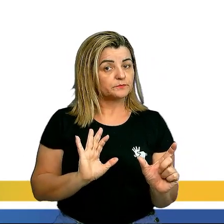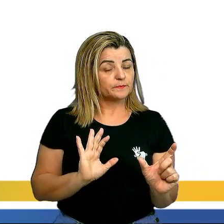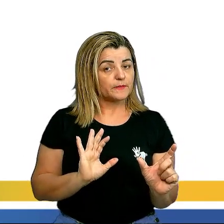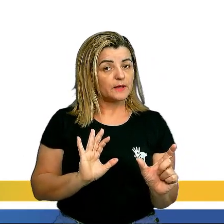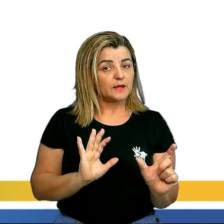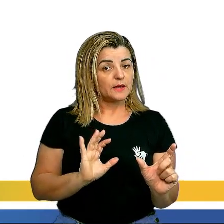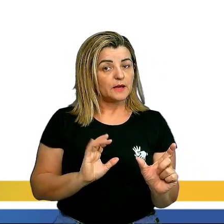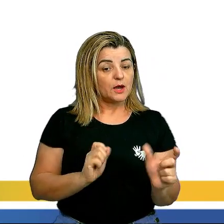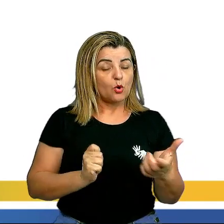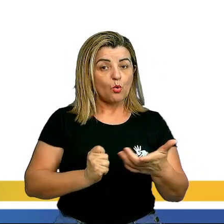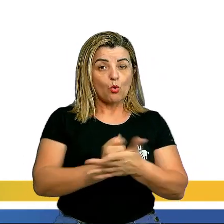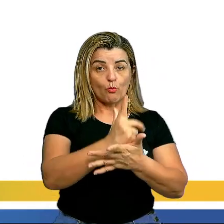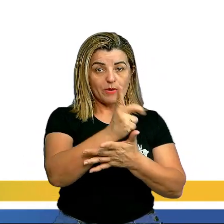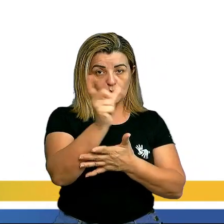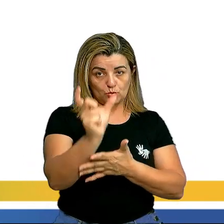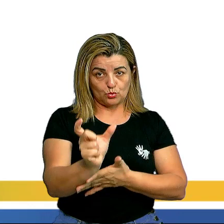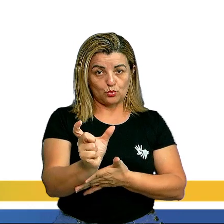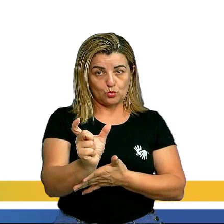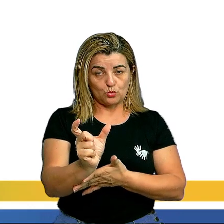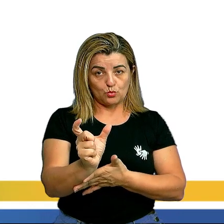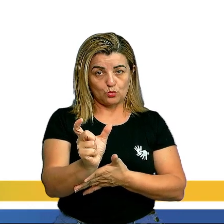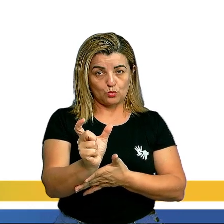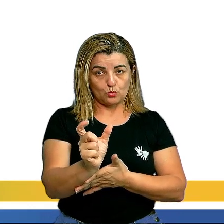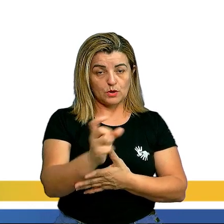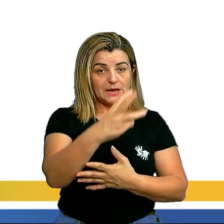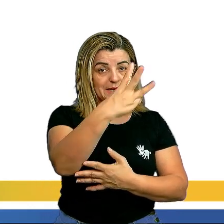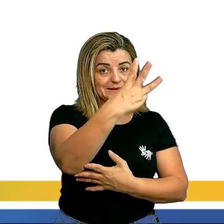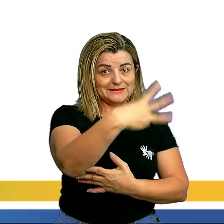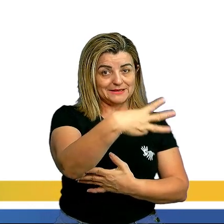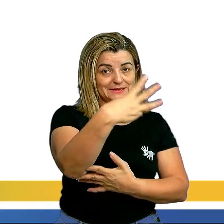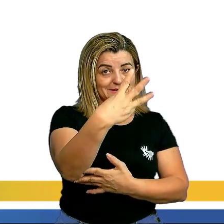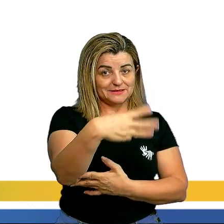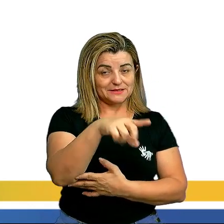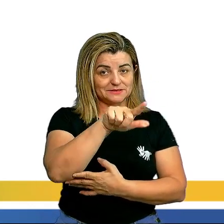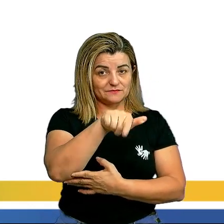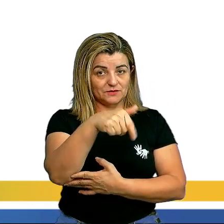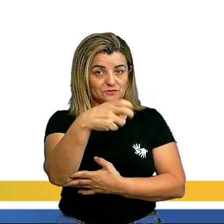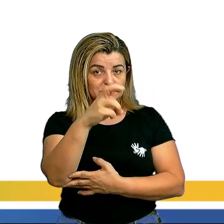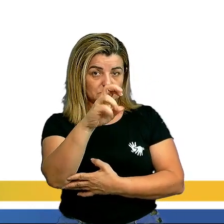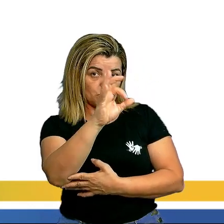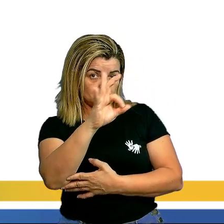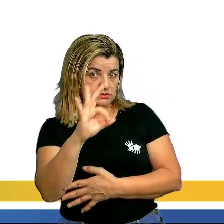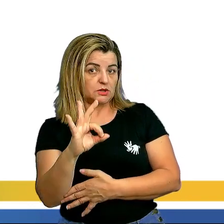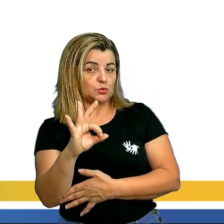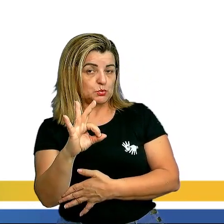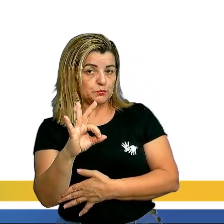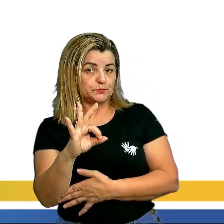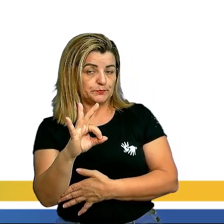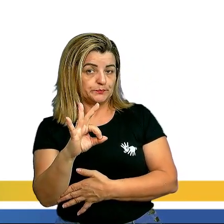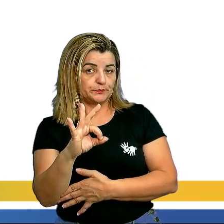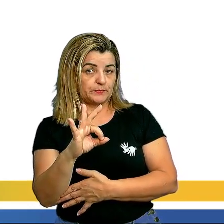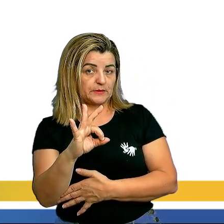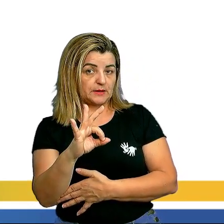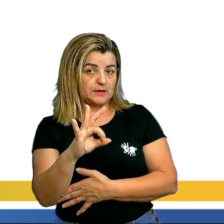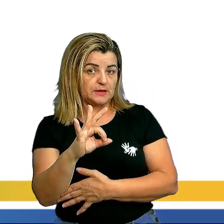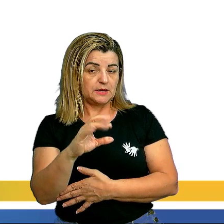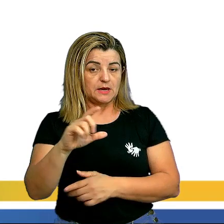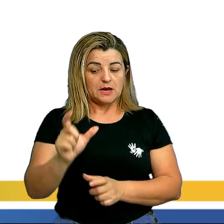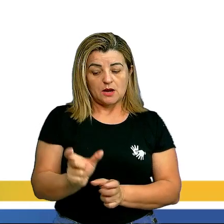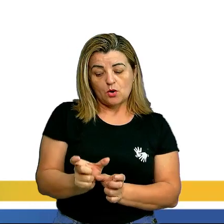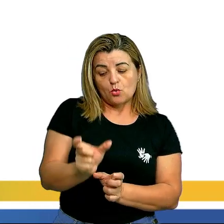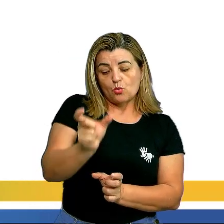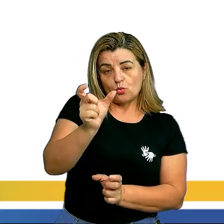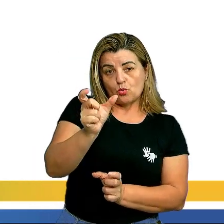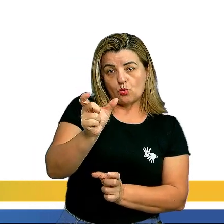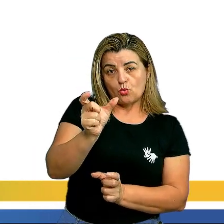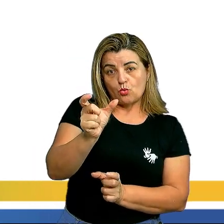Clientes potenciais. 33,5%. E clientes